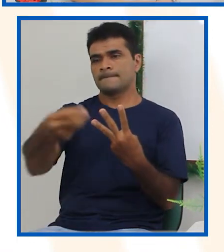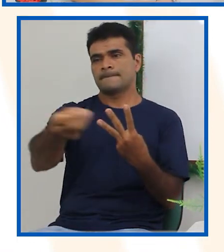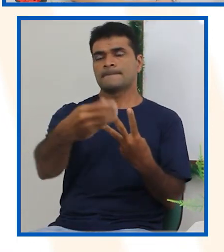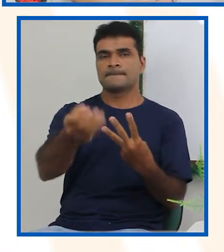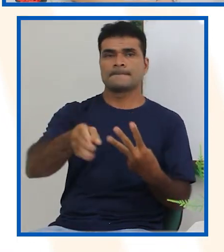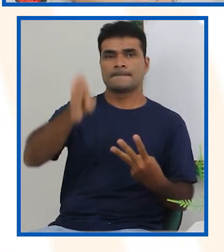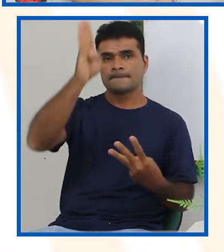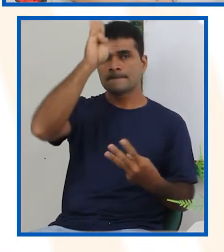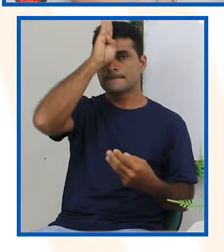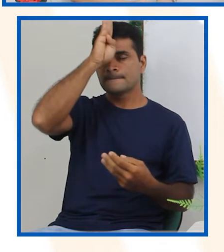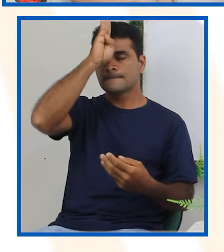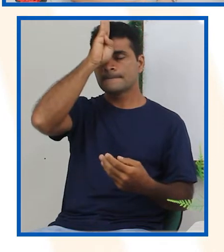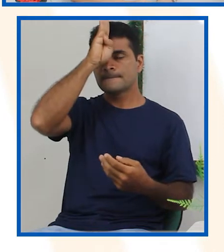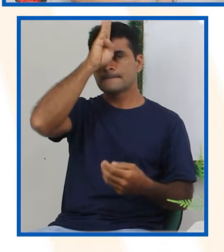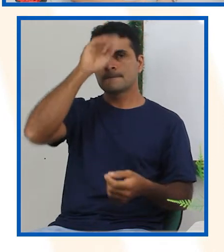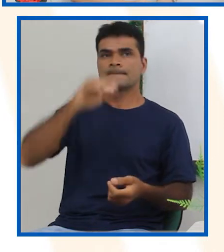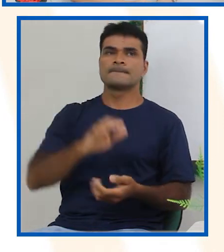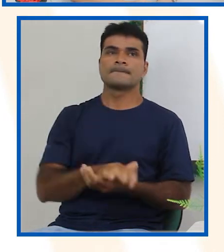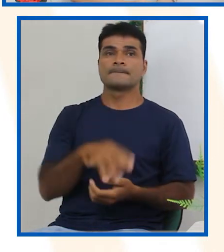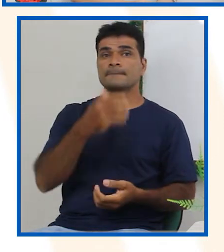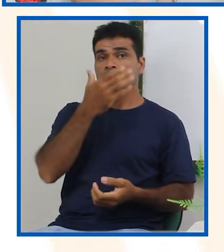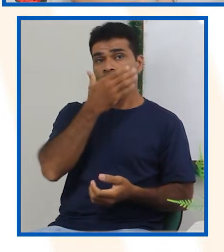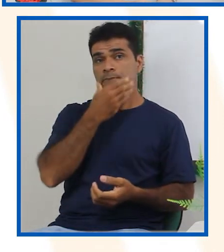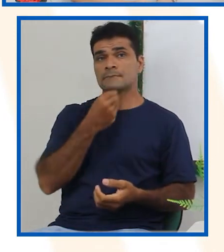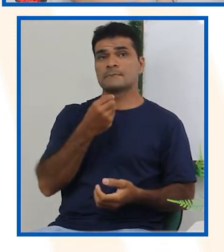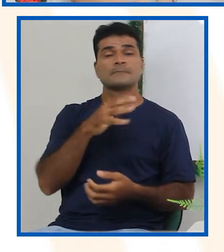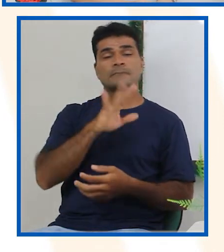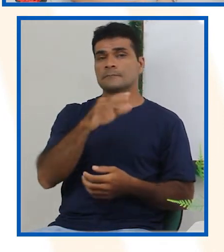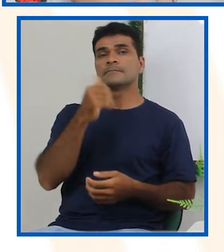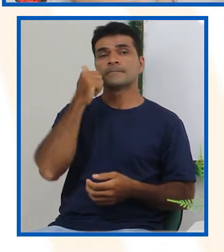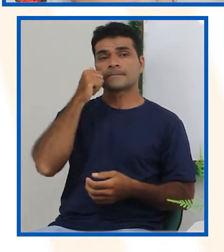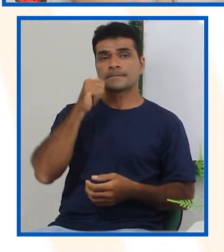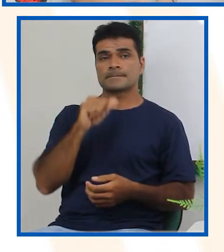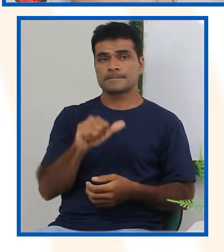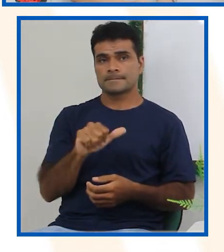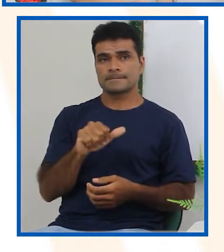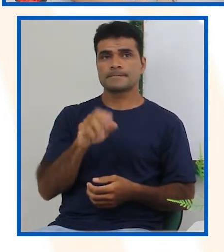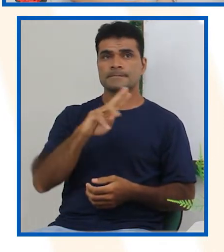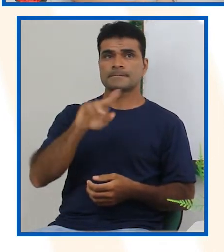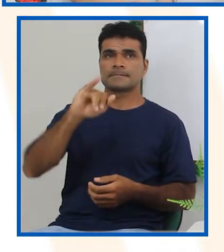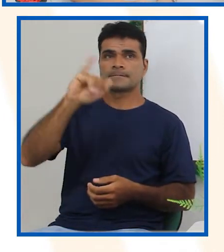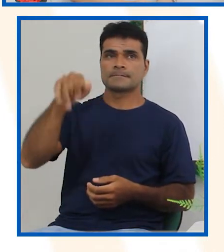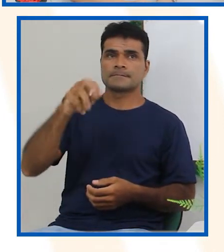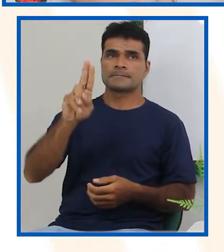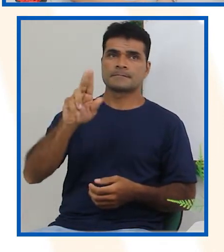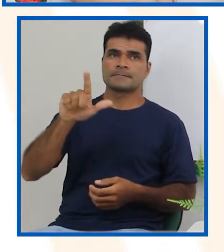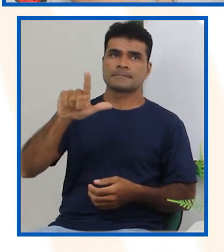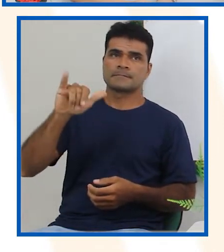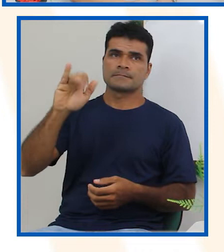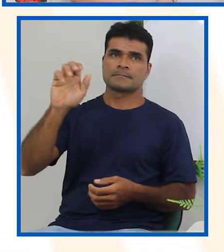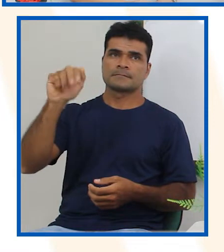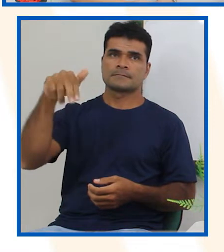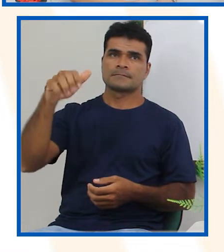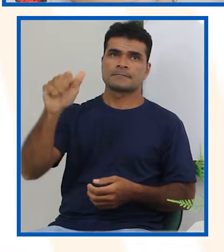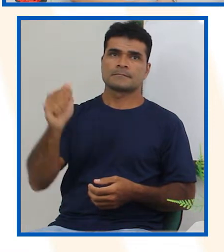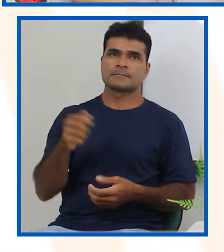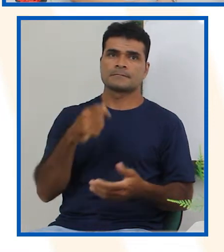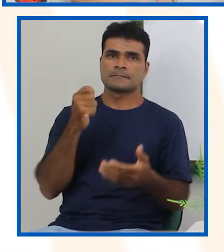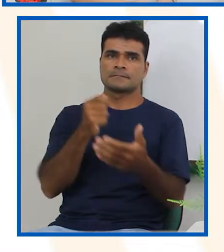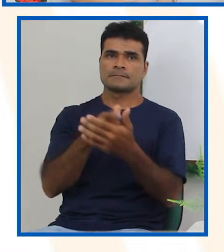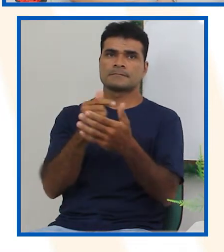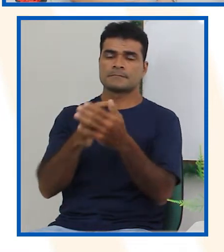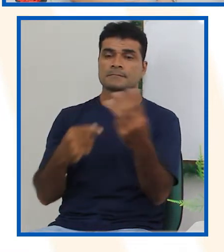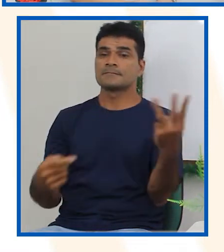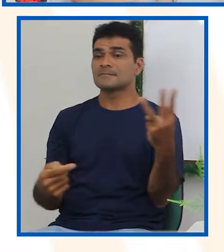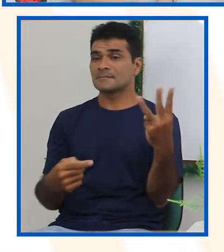dos carros que a Juliana comprou. Vou embrulhar todos os carrinhos com papéis iguais. E cada um vai ganhar um carrinho sem saber